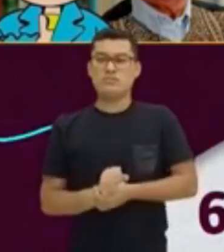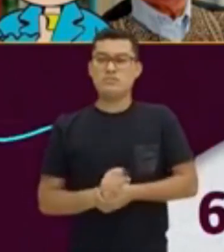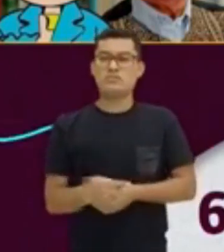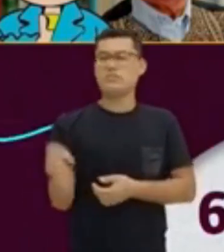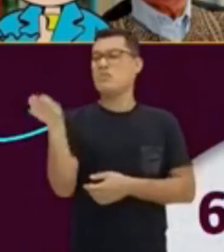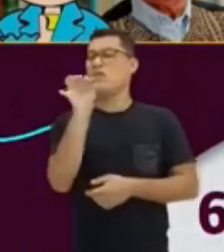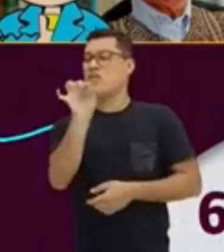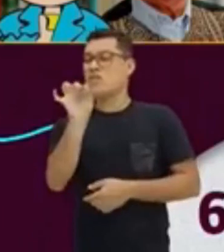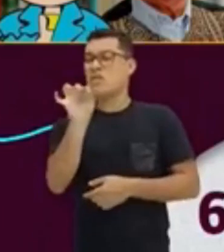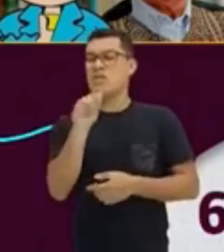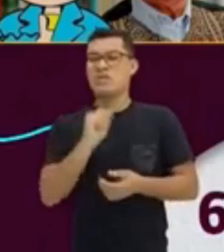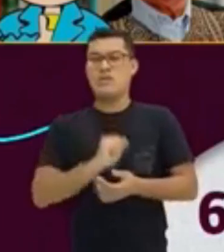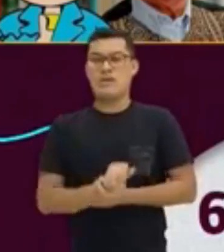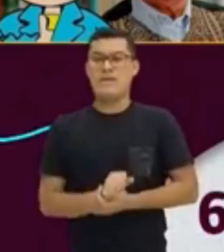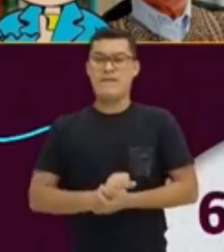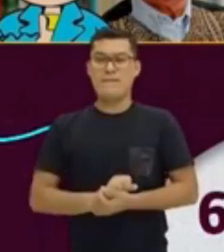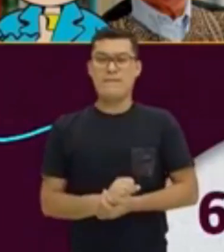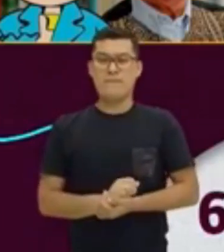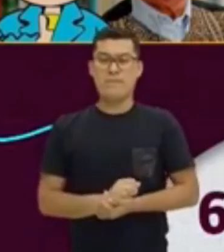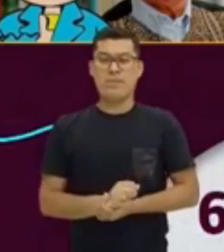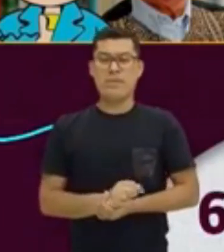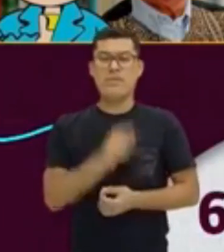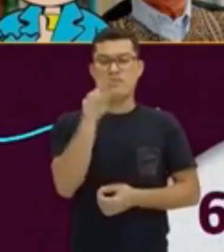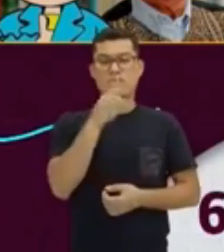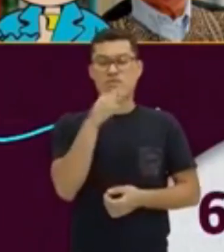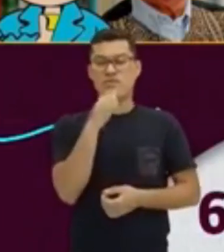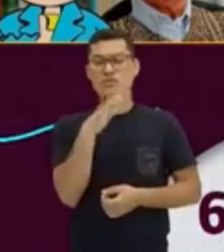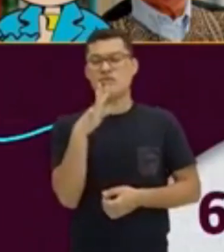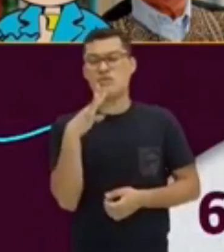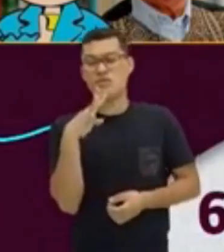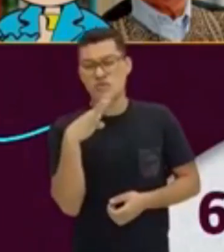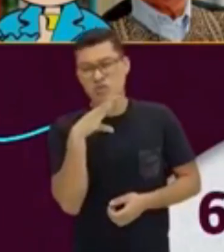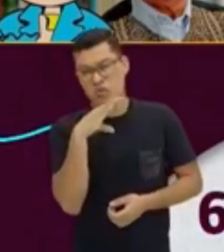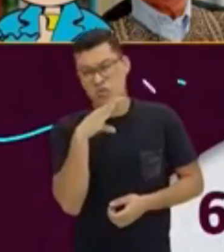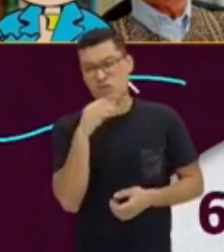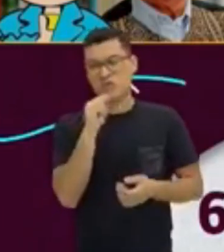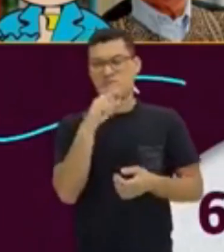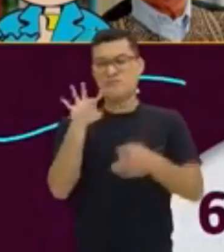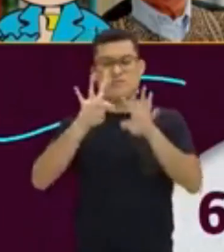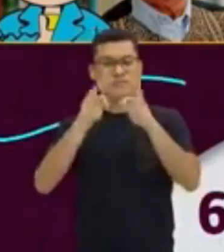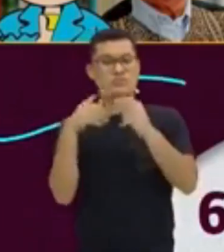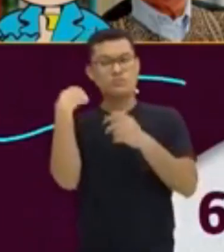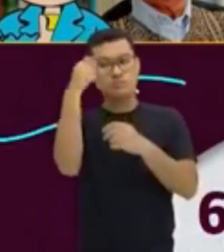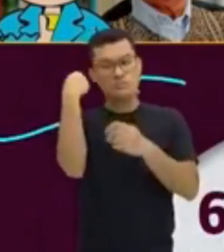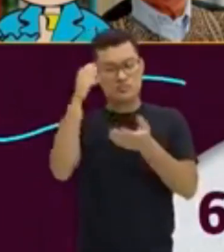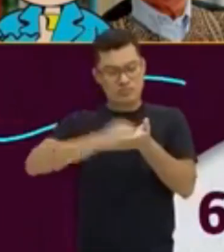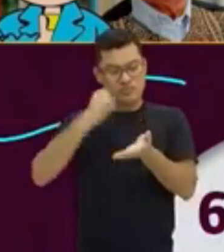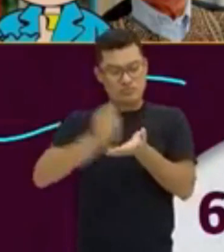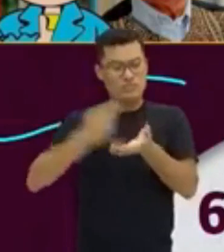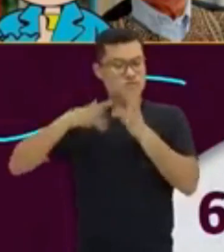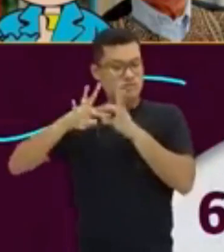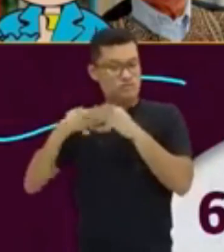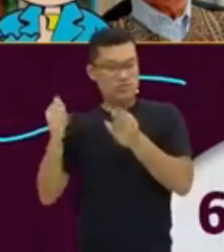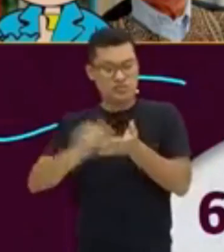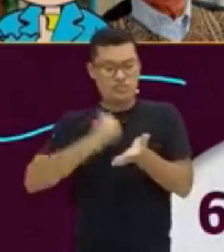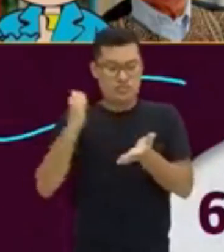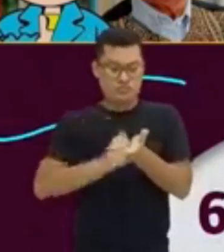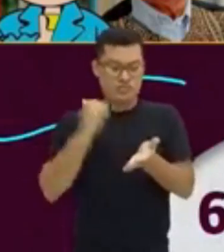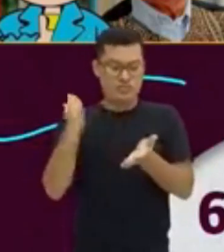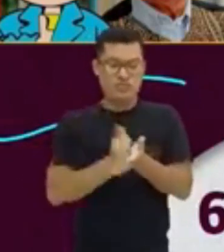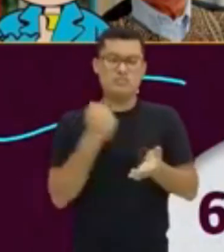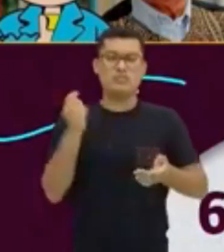Quem é este aqui? Vocês conhecem este autor? Todos os dois são escritores. Todos os dois são writers.